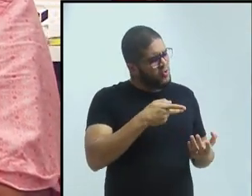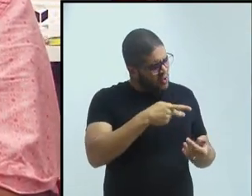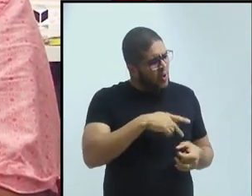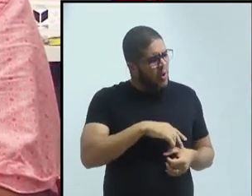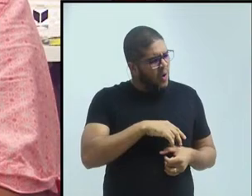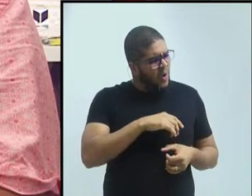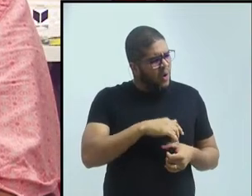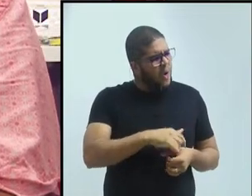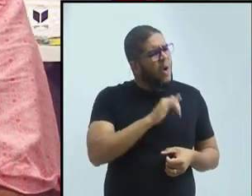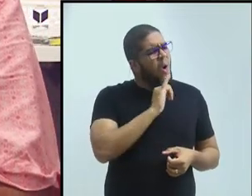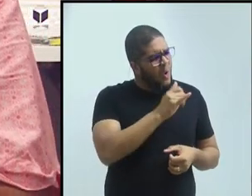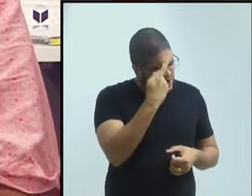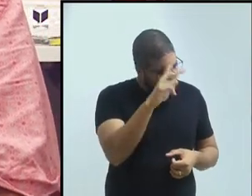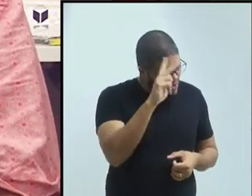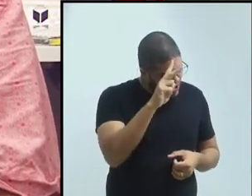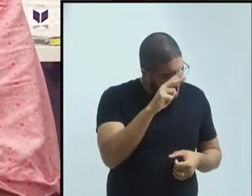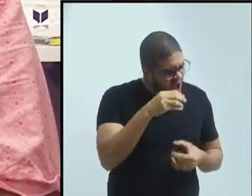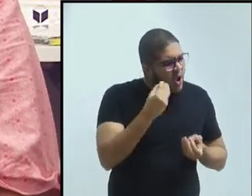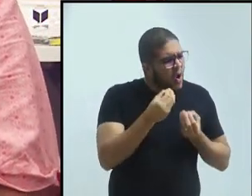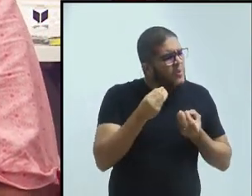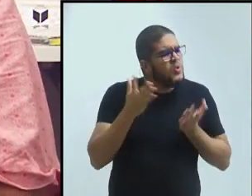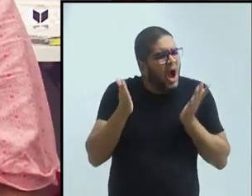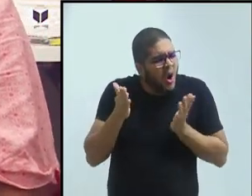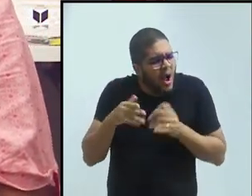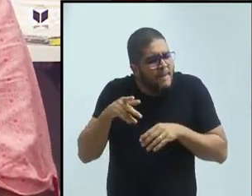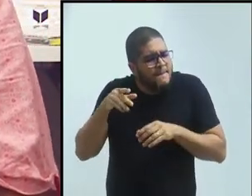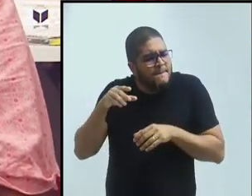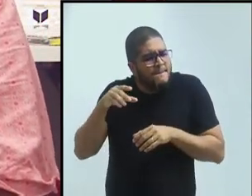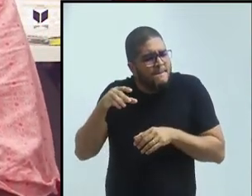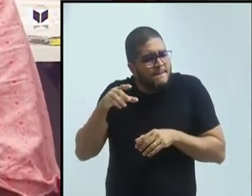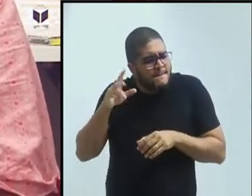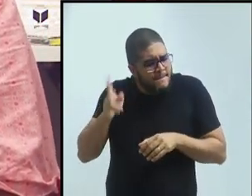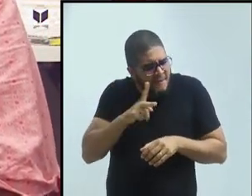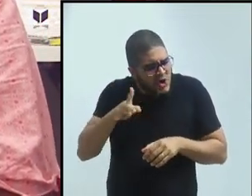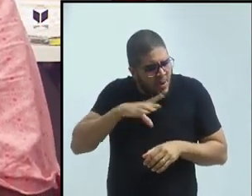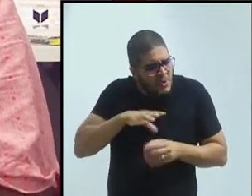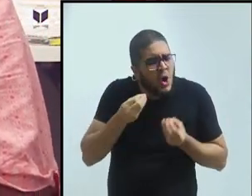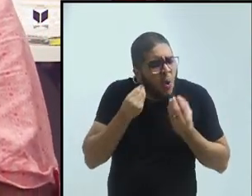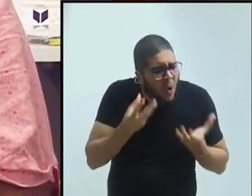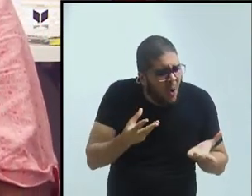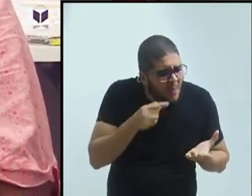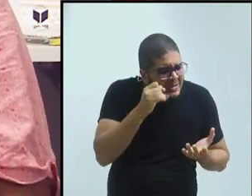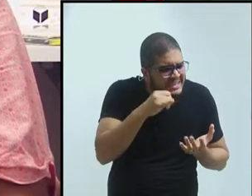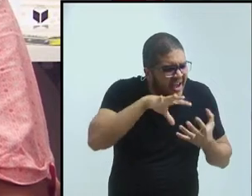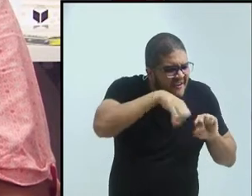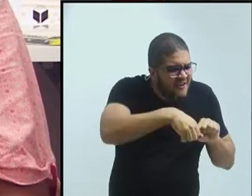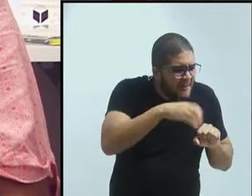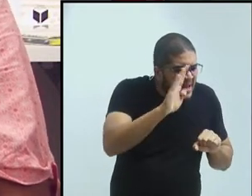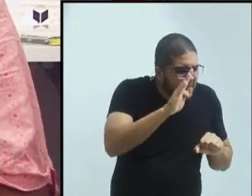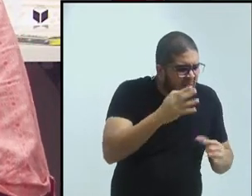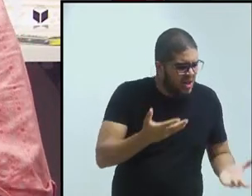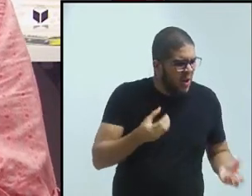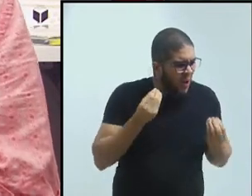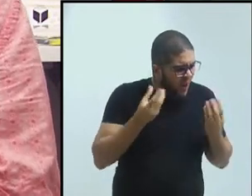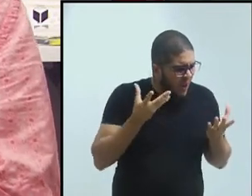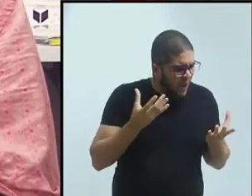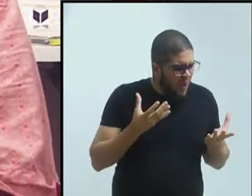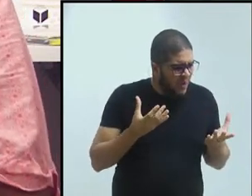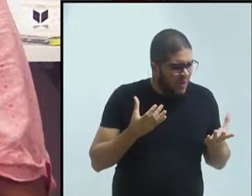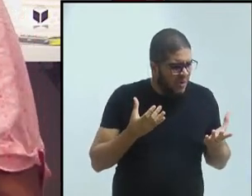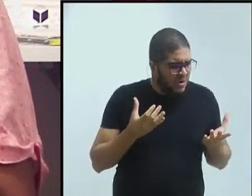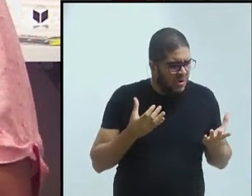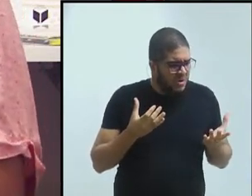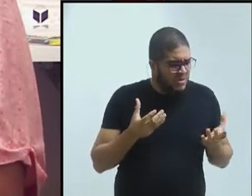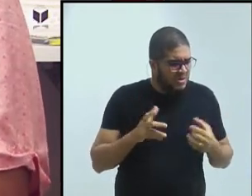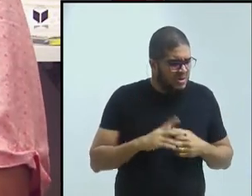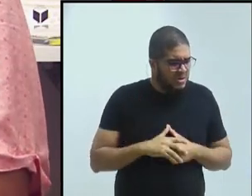sendo professora de língua portuguesa? Ela conta a história dela e é a história de uma professora, ela acho que está na casa dos 60, nunca perguntei a idade dela, mas